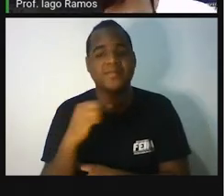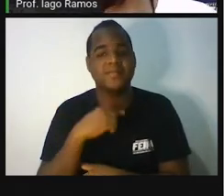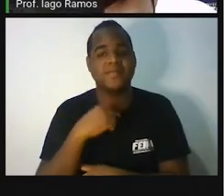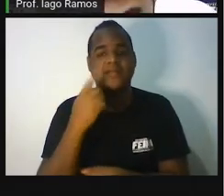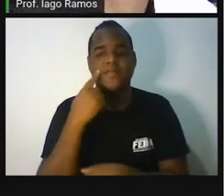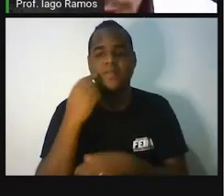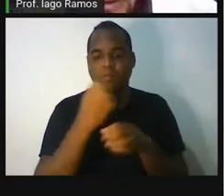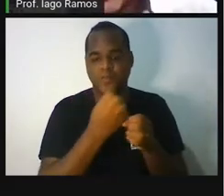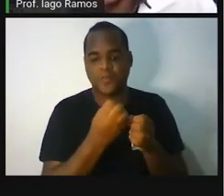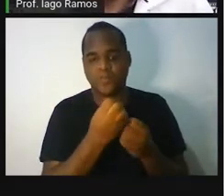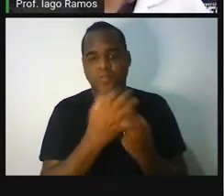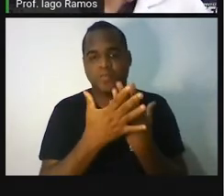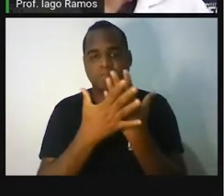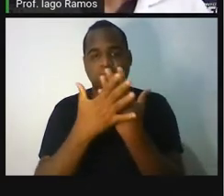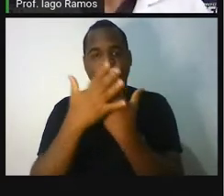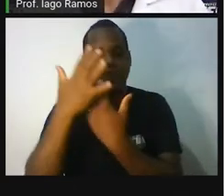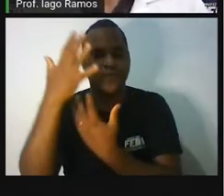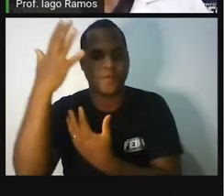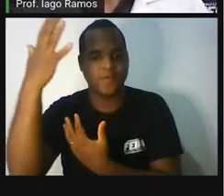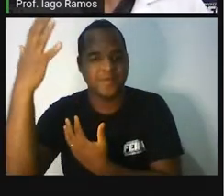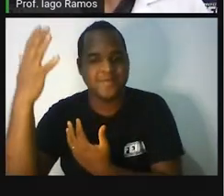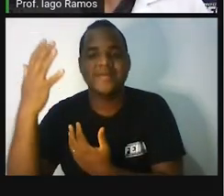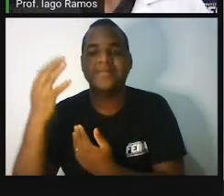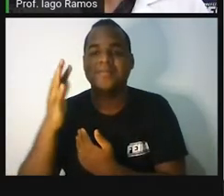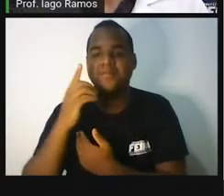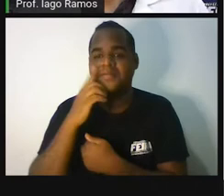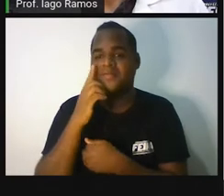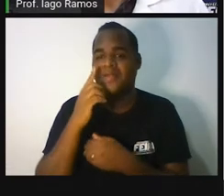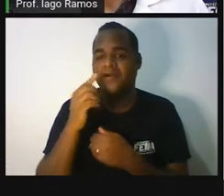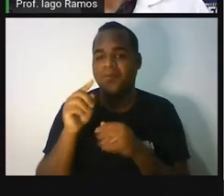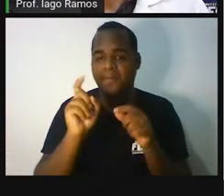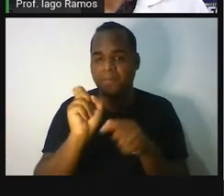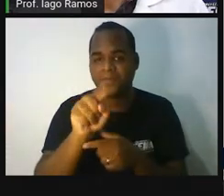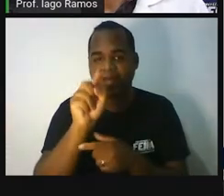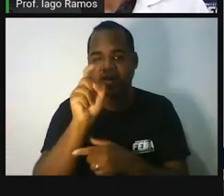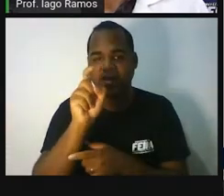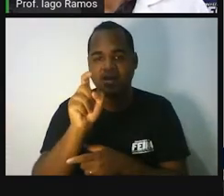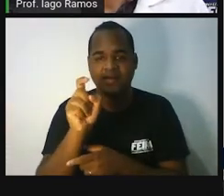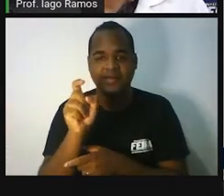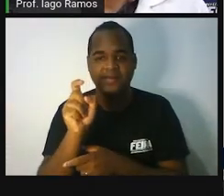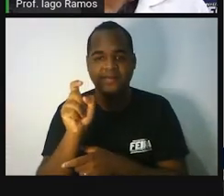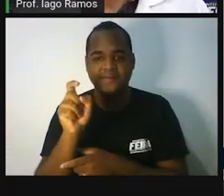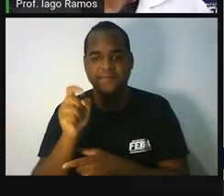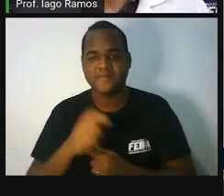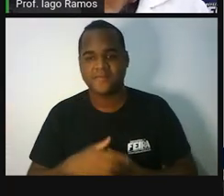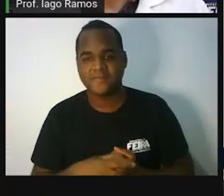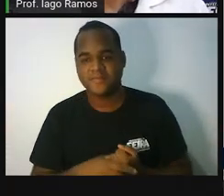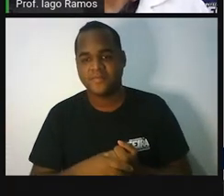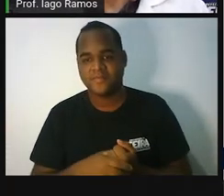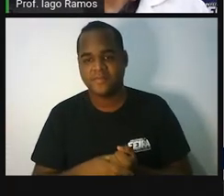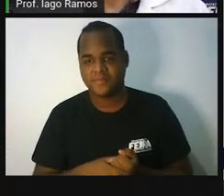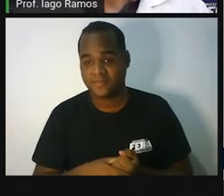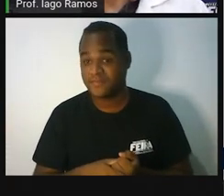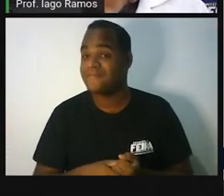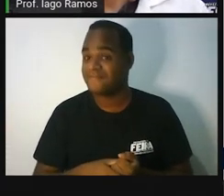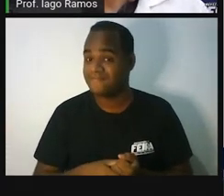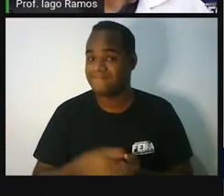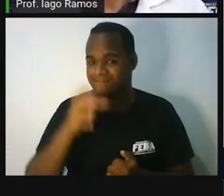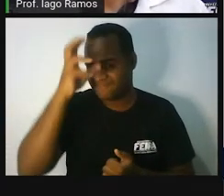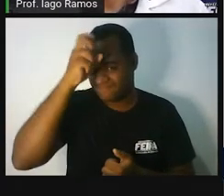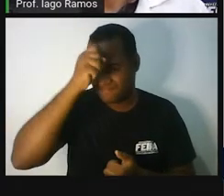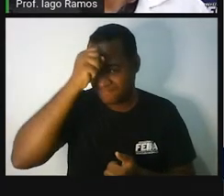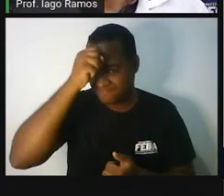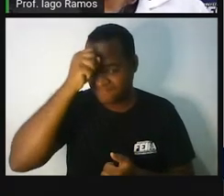Tá? Se eu clicar nesse foguete, o é que vai acontecer? Vai abrir a nossa trilha de aprendizagem.